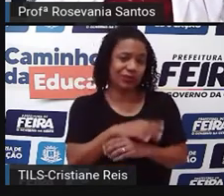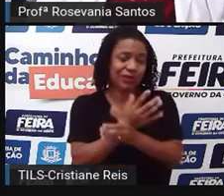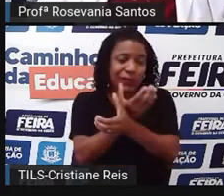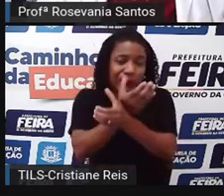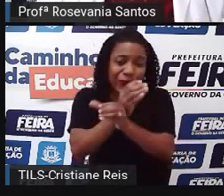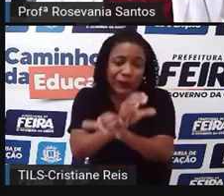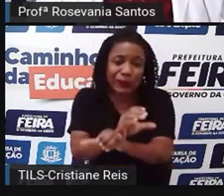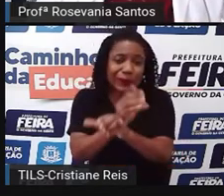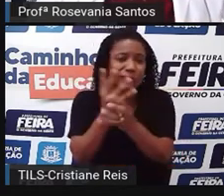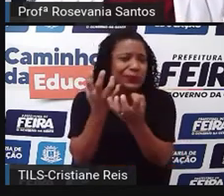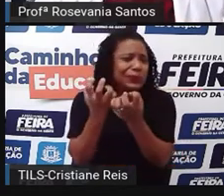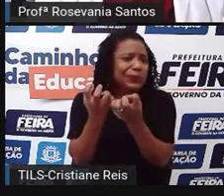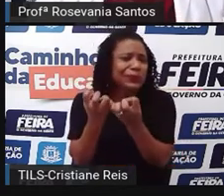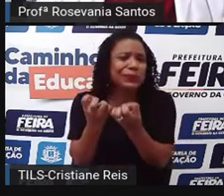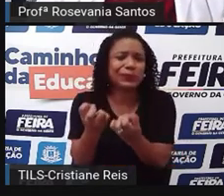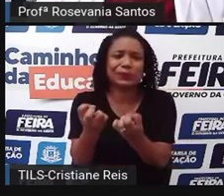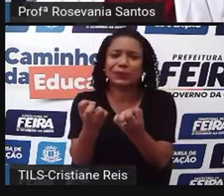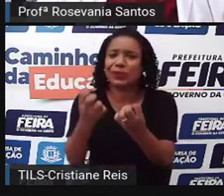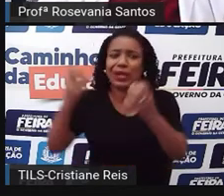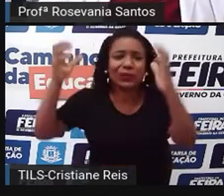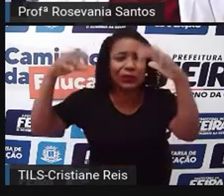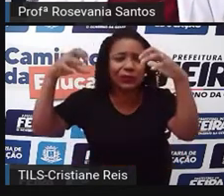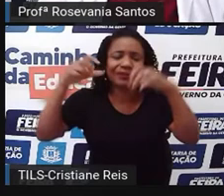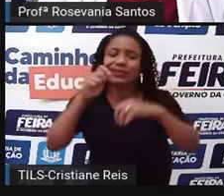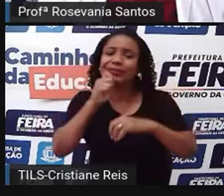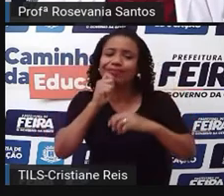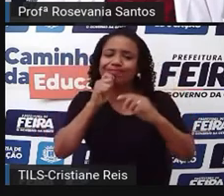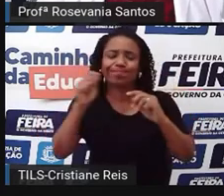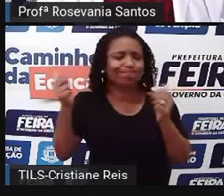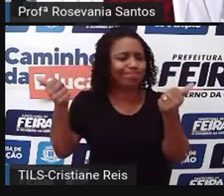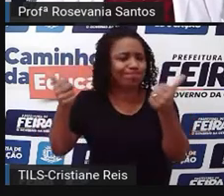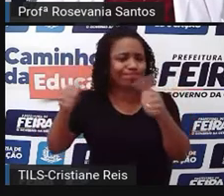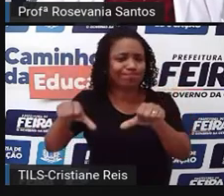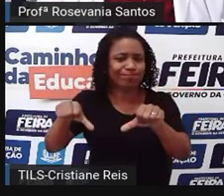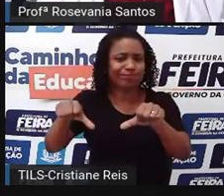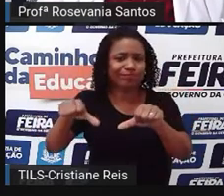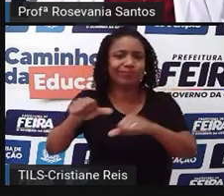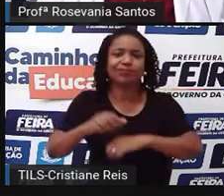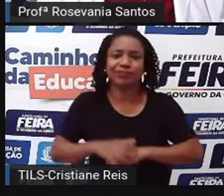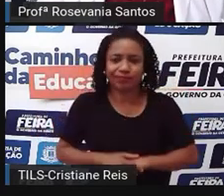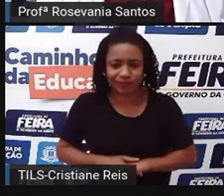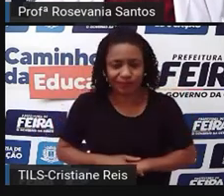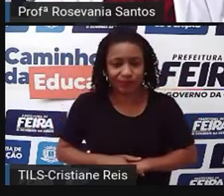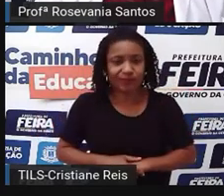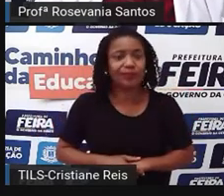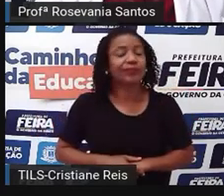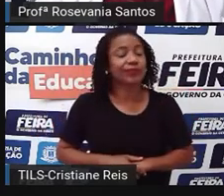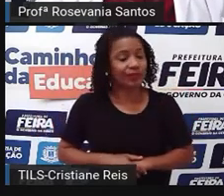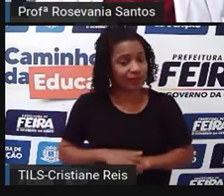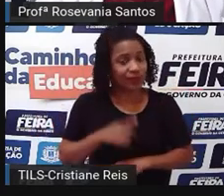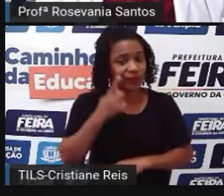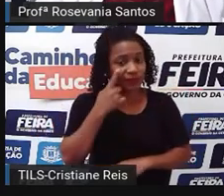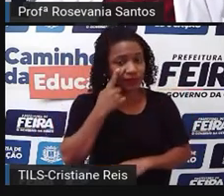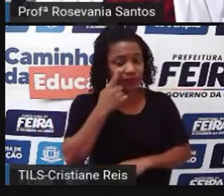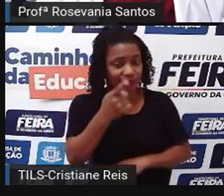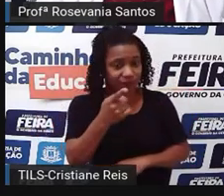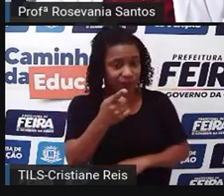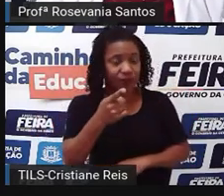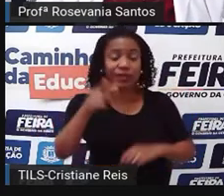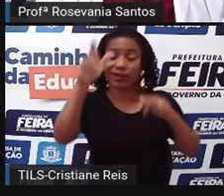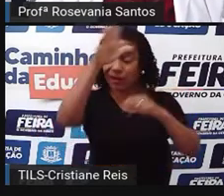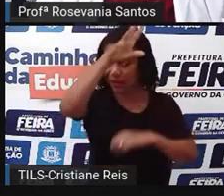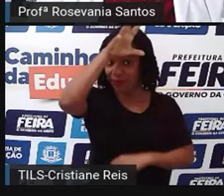vegetação desse lugar já é sensível. E assim os outros, vocês vão vendo que vão ficando ali na metade. Então, os destaques, eu dou aqui para a área da